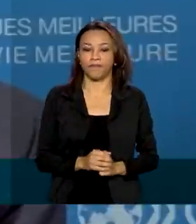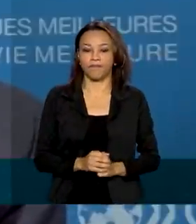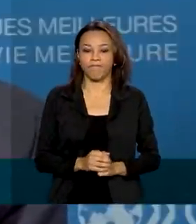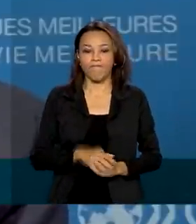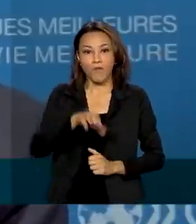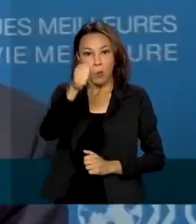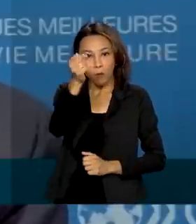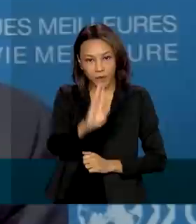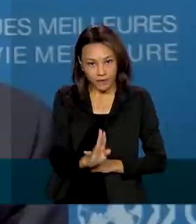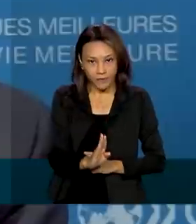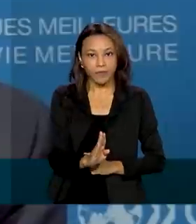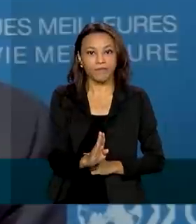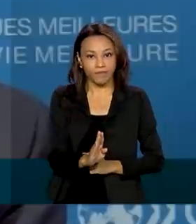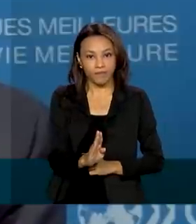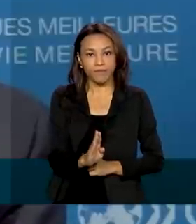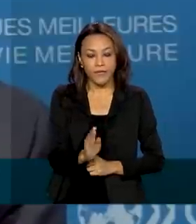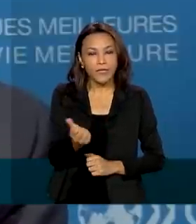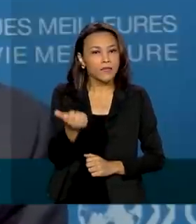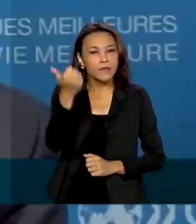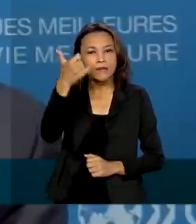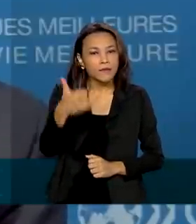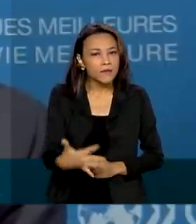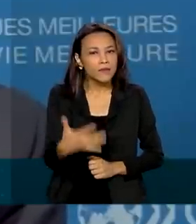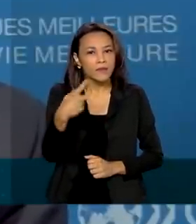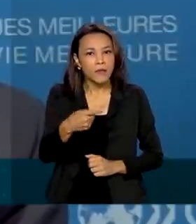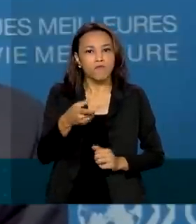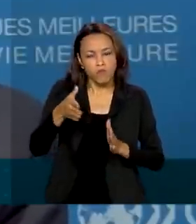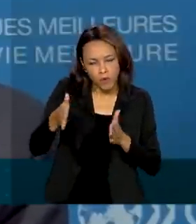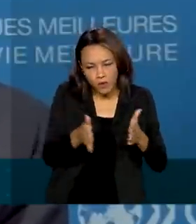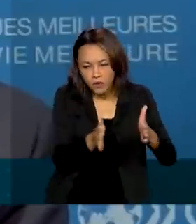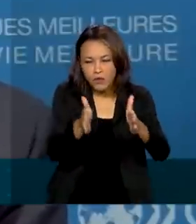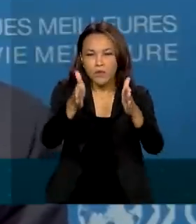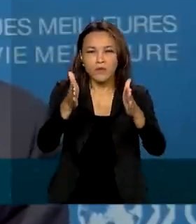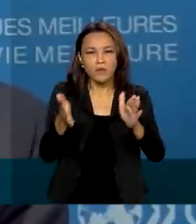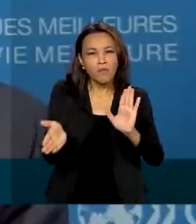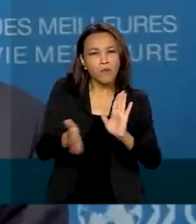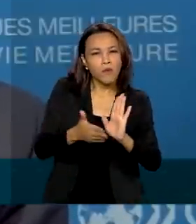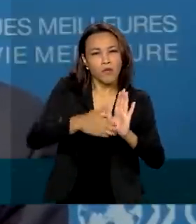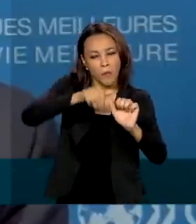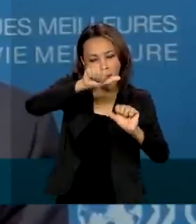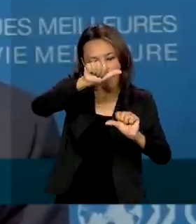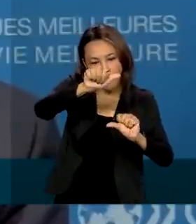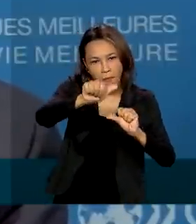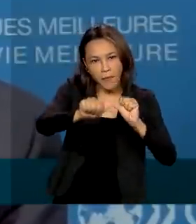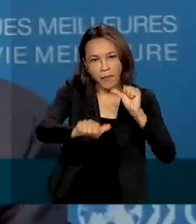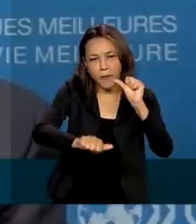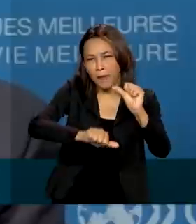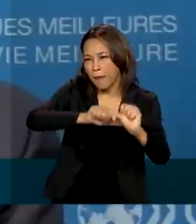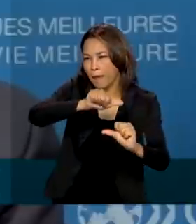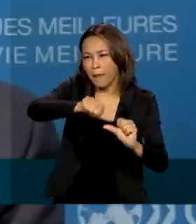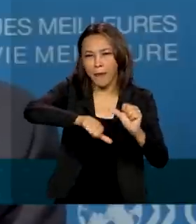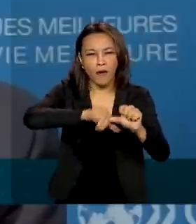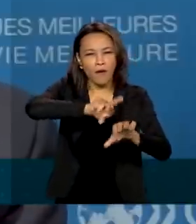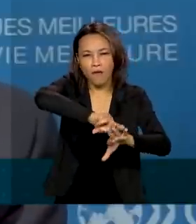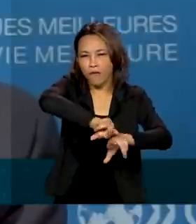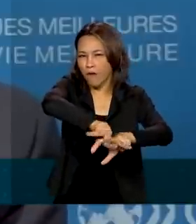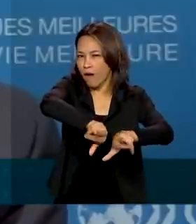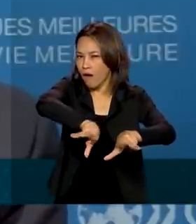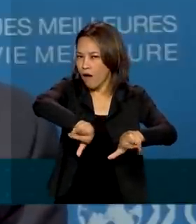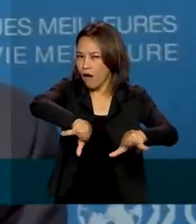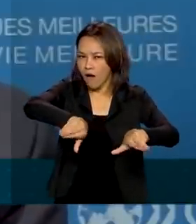embarcou em um caminho de reformas para tratar de diversos desafios.